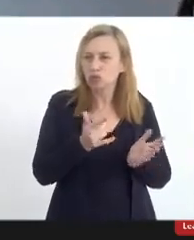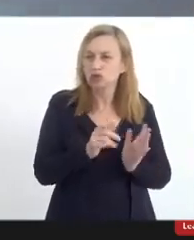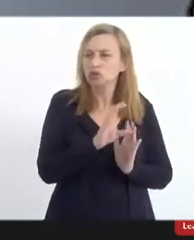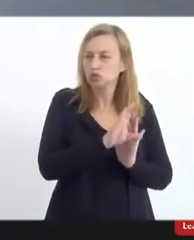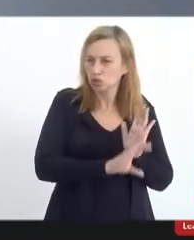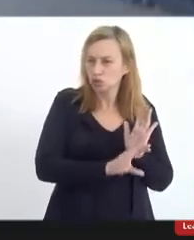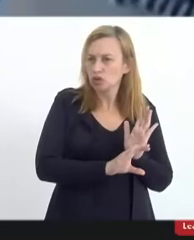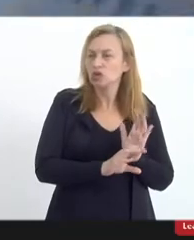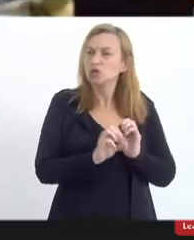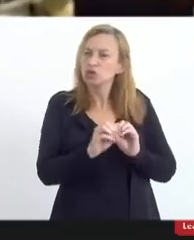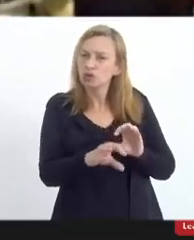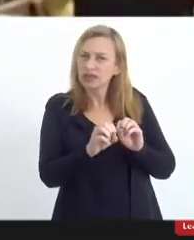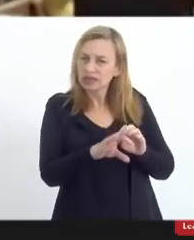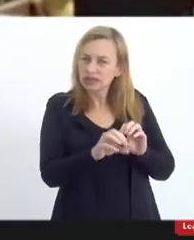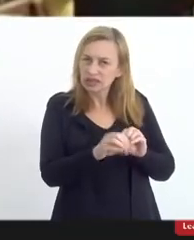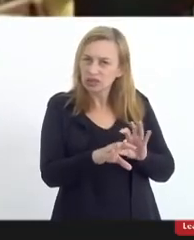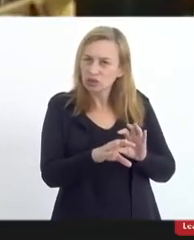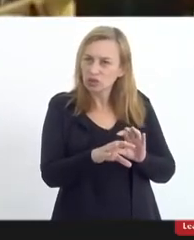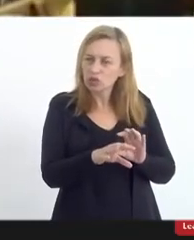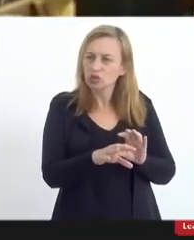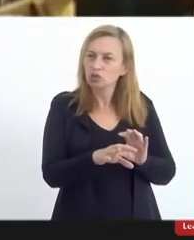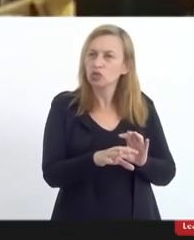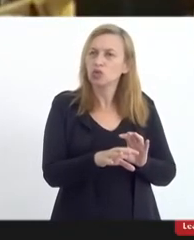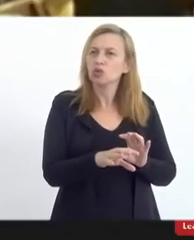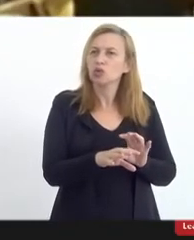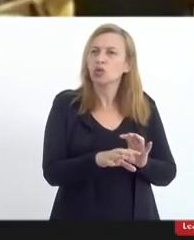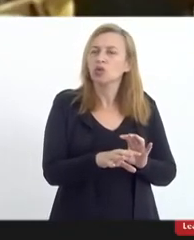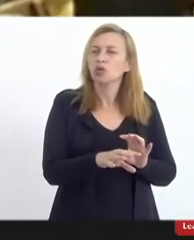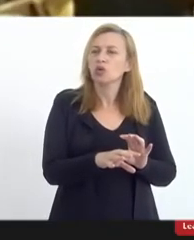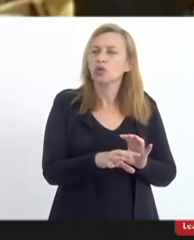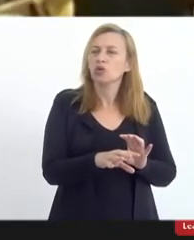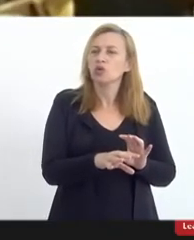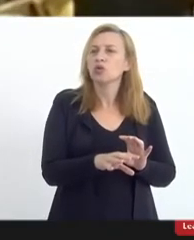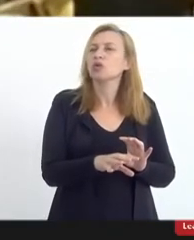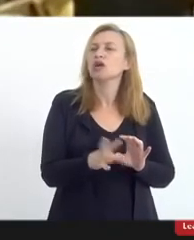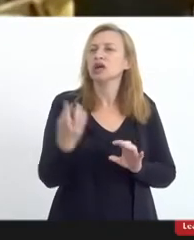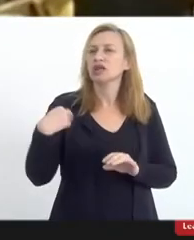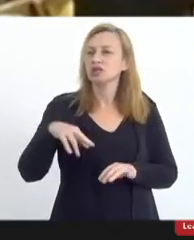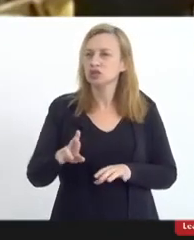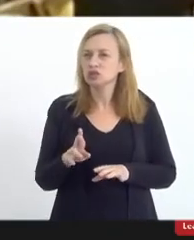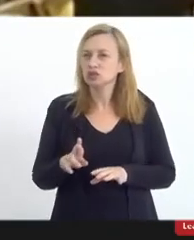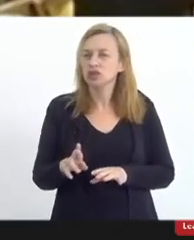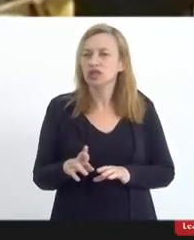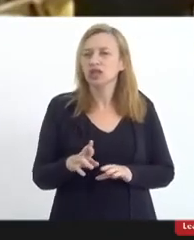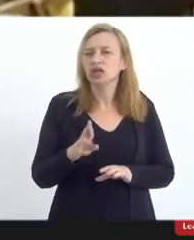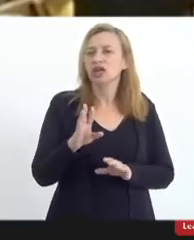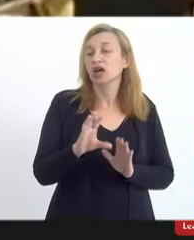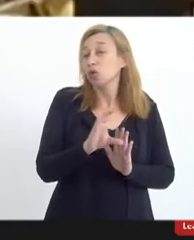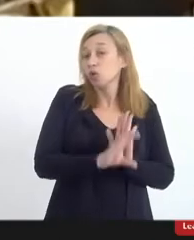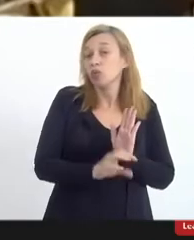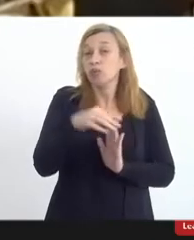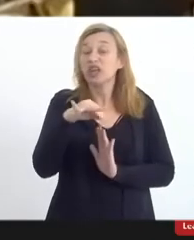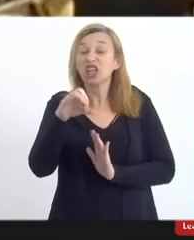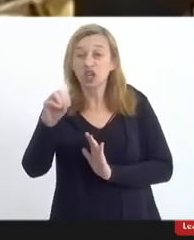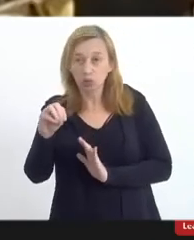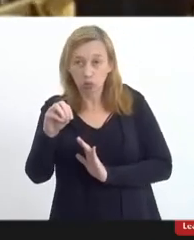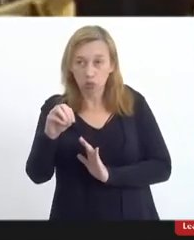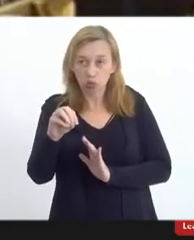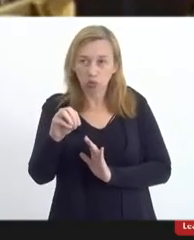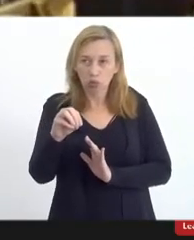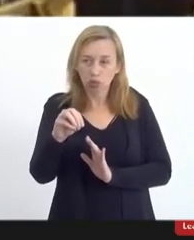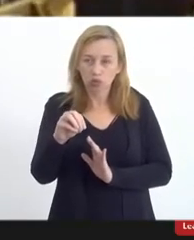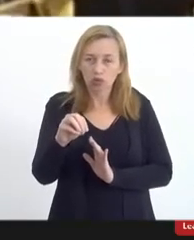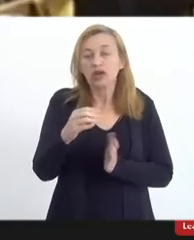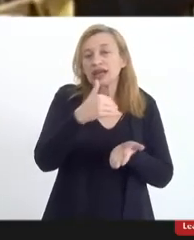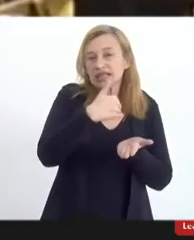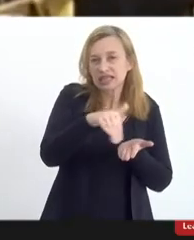do ensino religioso, que foi um currículo, a gente fala que é o currículo mínimo, ou seja, é o mínimo que a